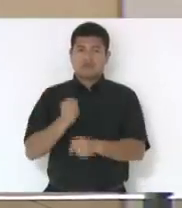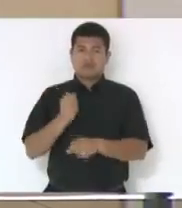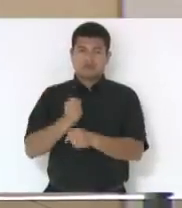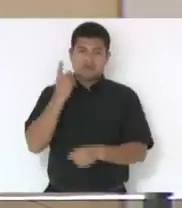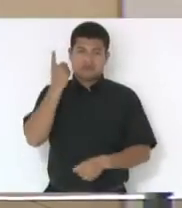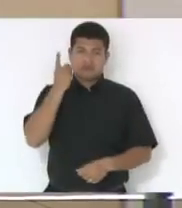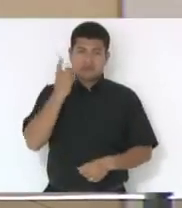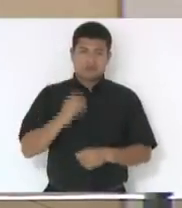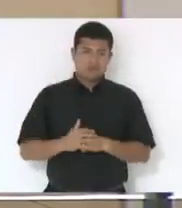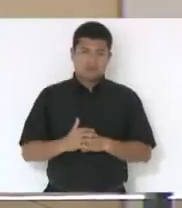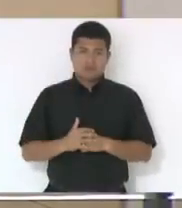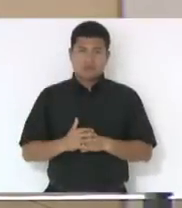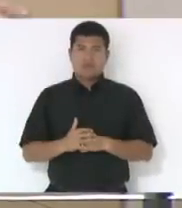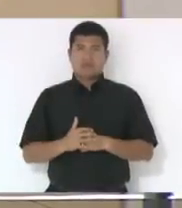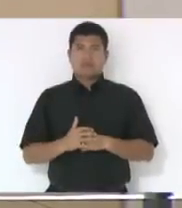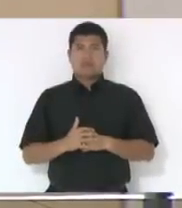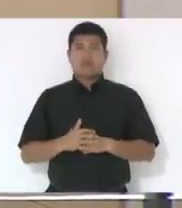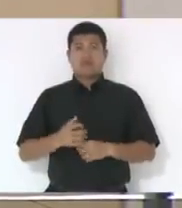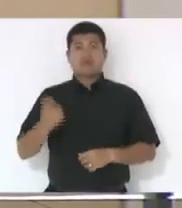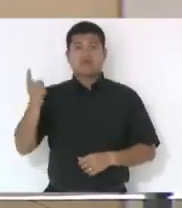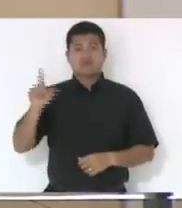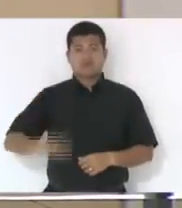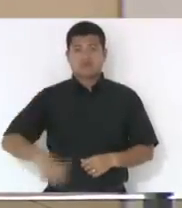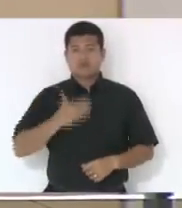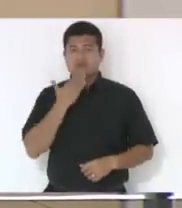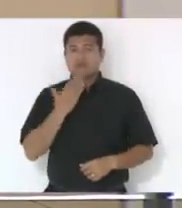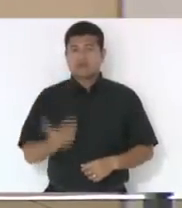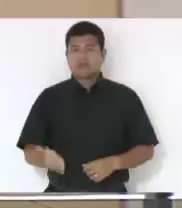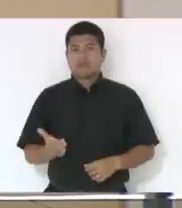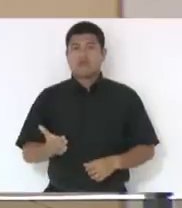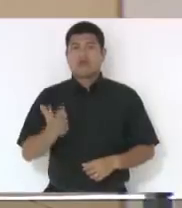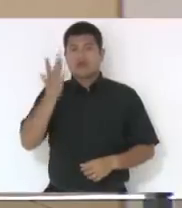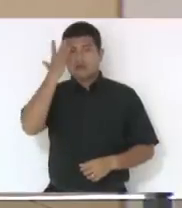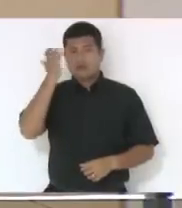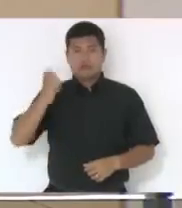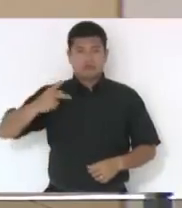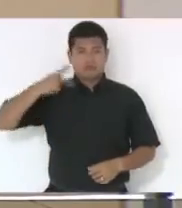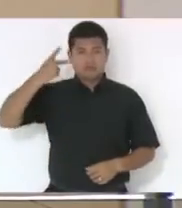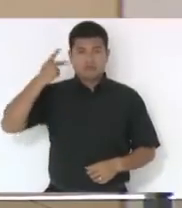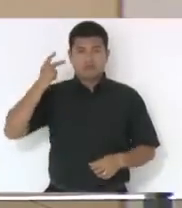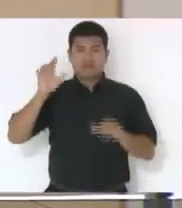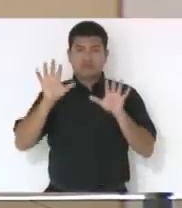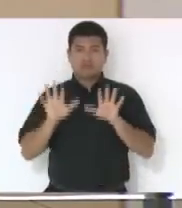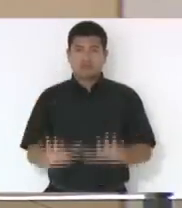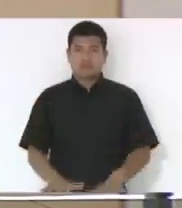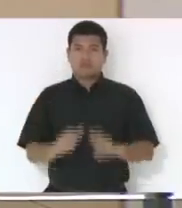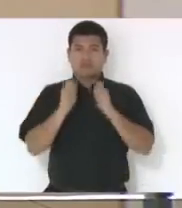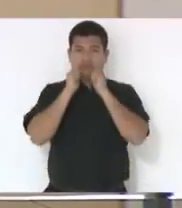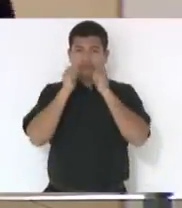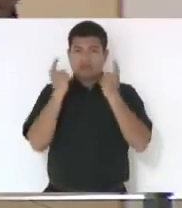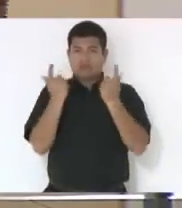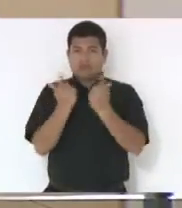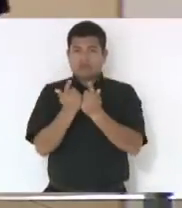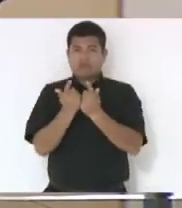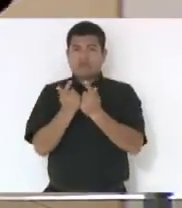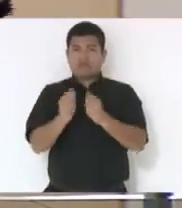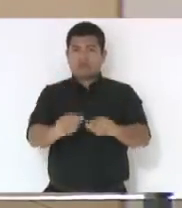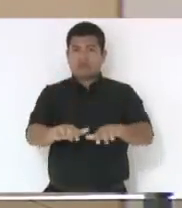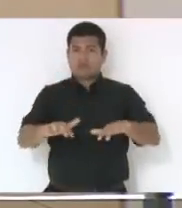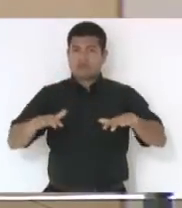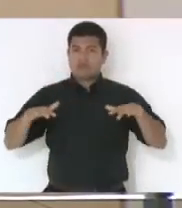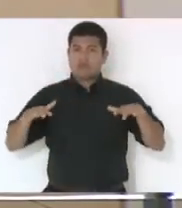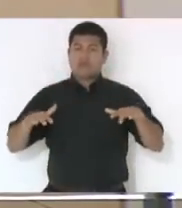presidente. E vamos fazer um apelo para amanhã para que os parlamentares permaneçam no plenário, não é porque nós votamos